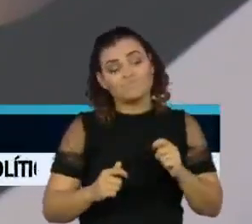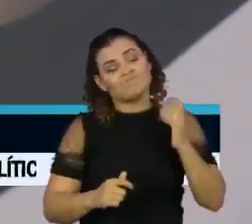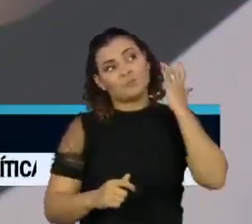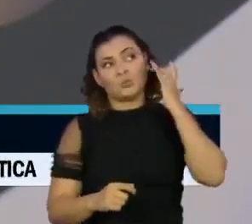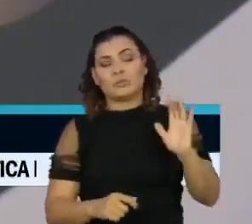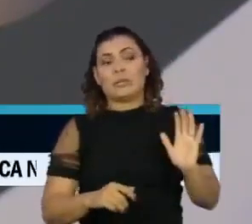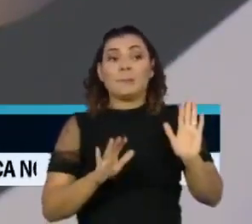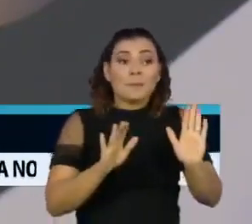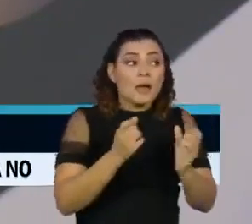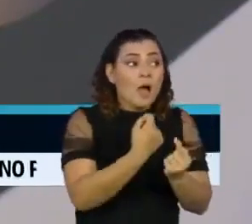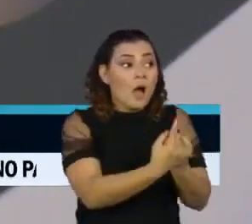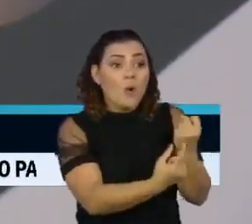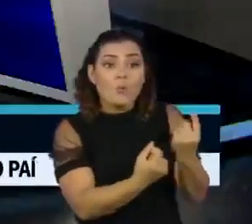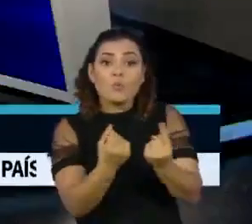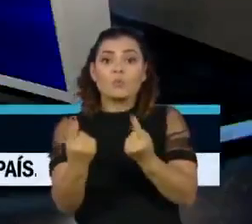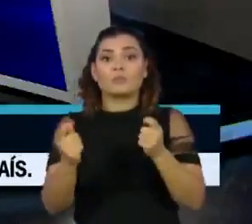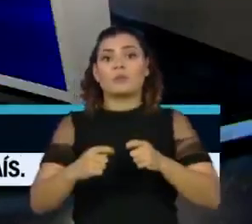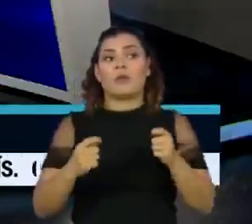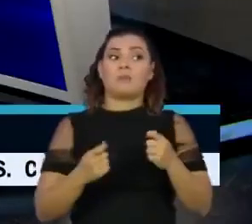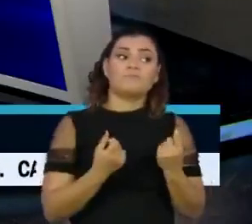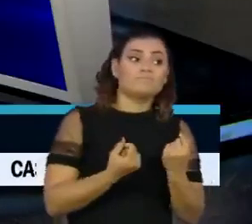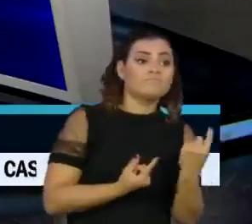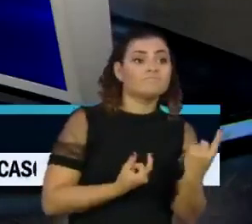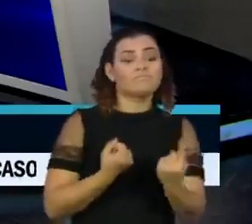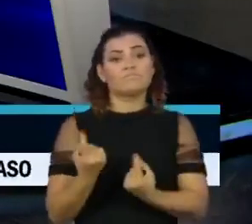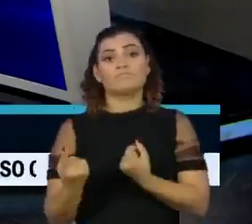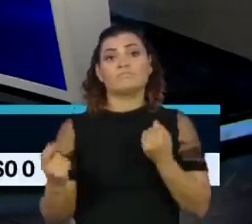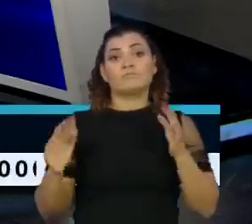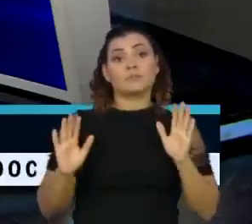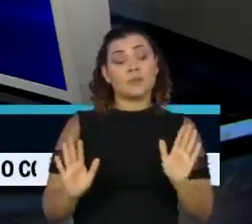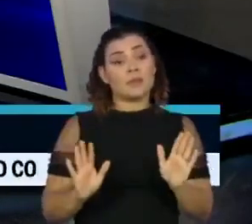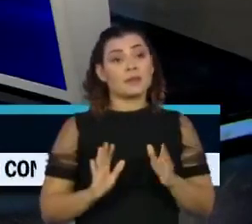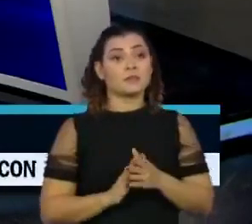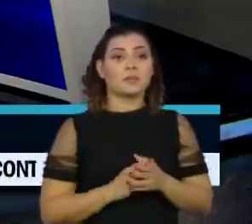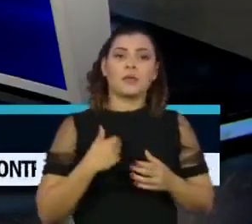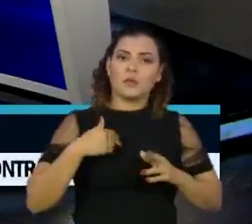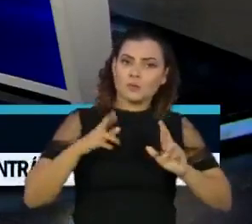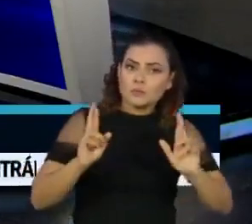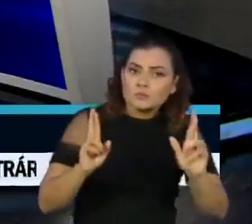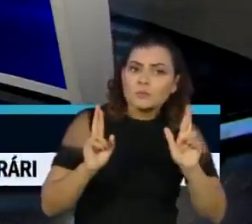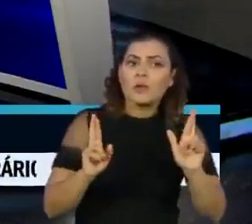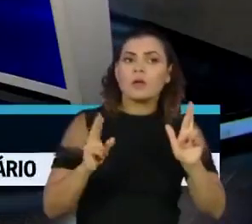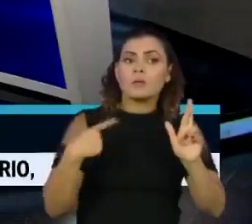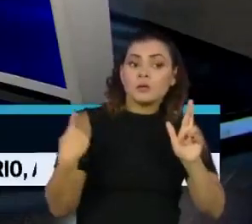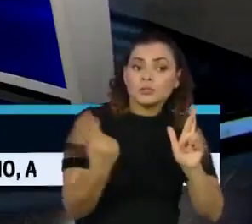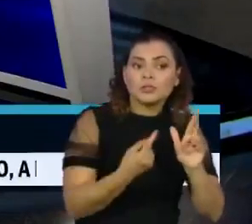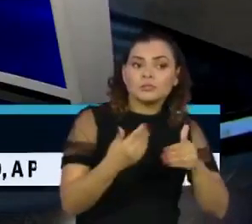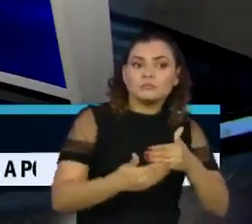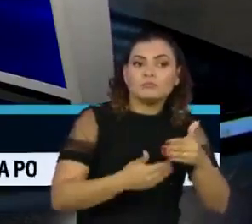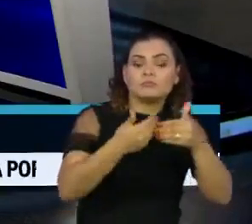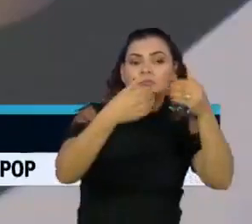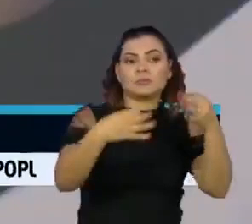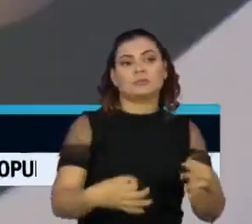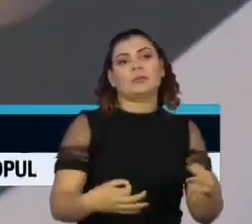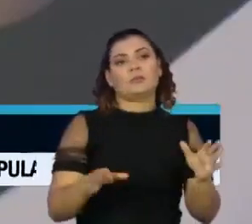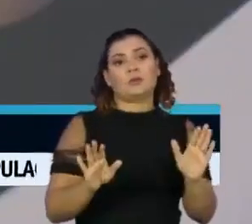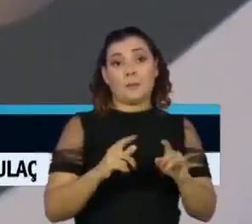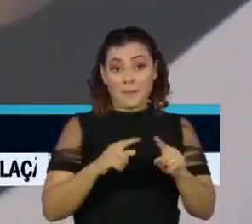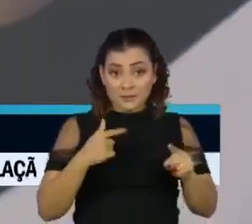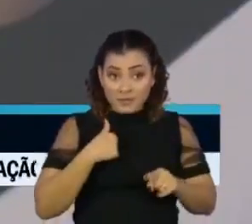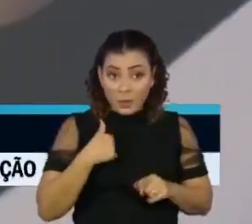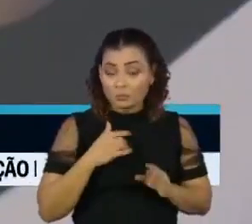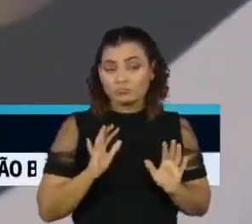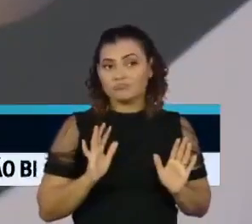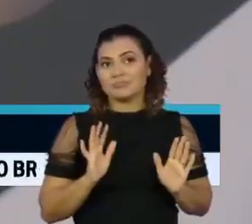consiga em alguns lugares. Local, né? Em algum efeito local. Mas eu espero que a gente esteja no caminho certo. Mas eu não me atrevo